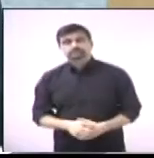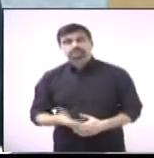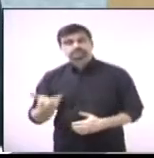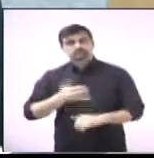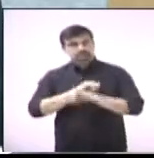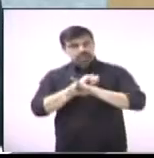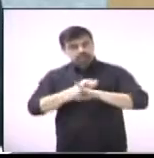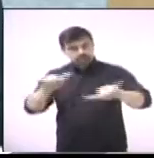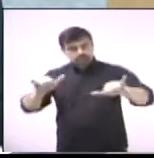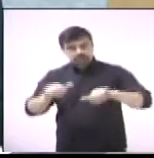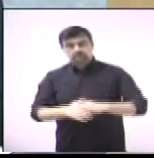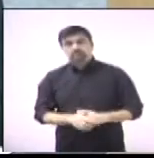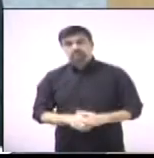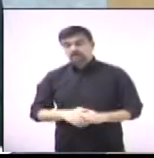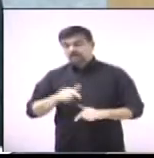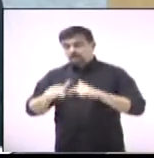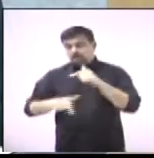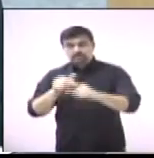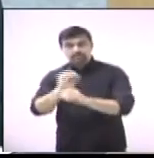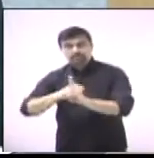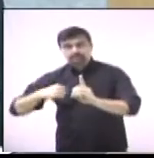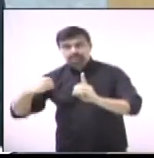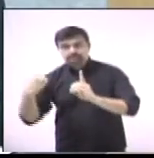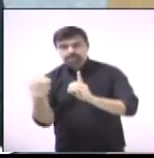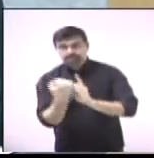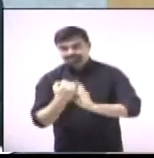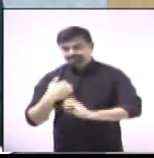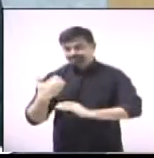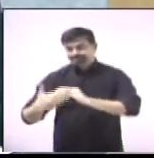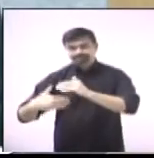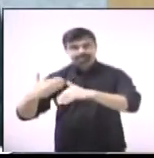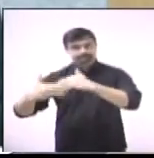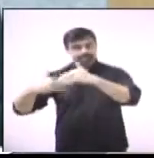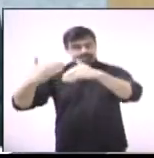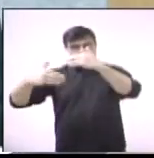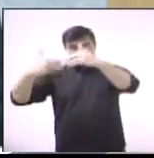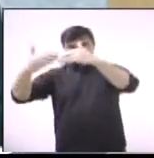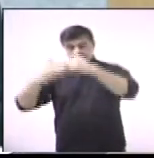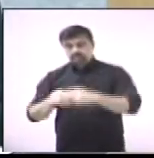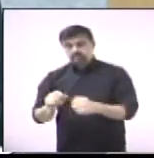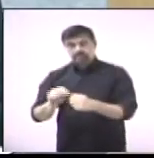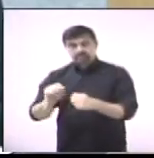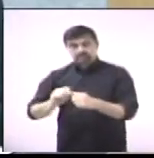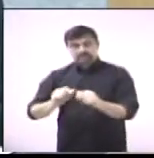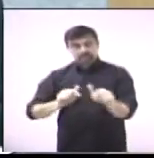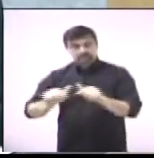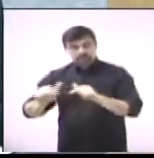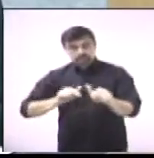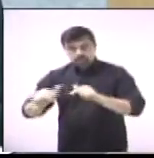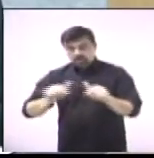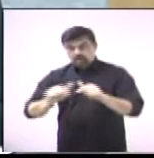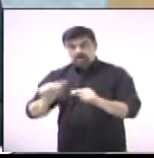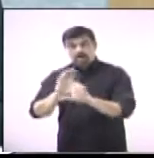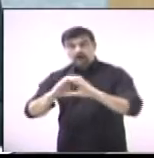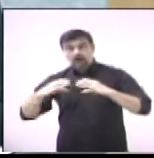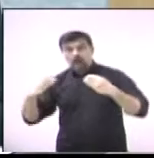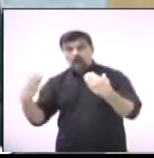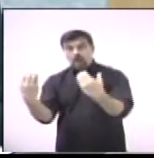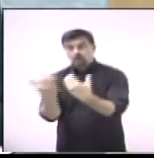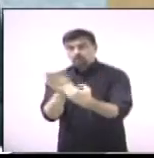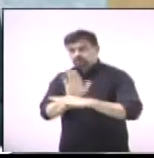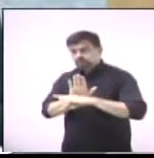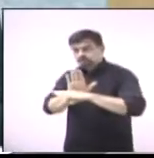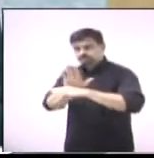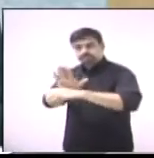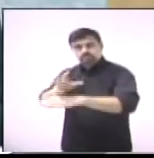que não só no trabalho social desenvolvido, numa prestação de serviço à comunidade,